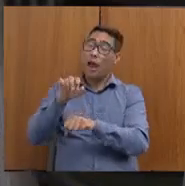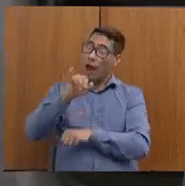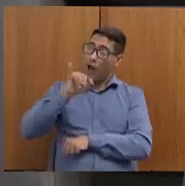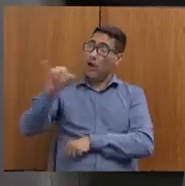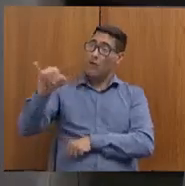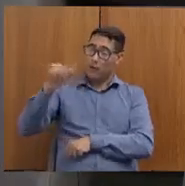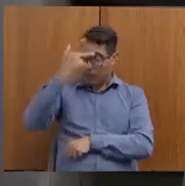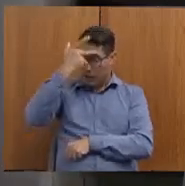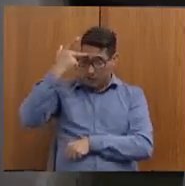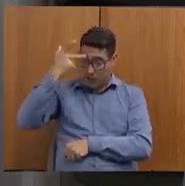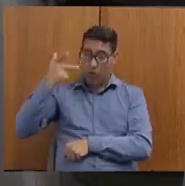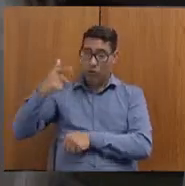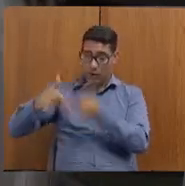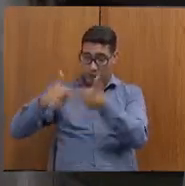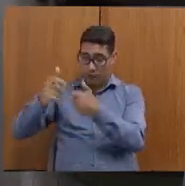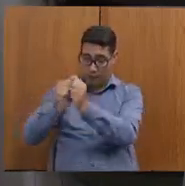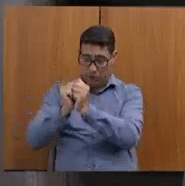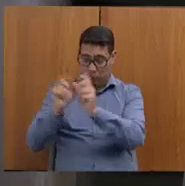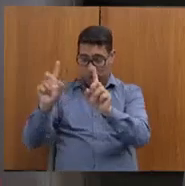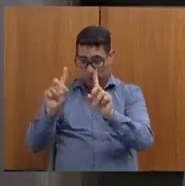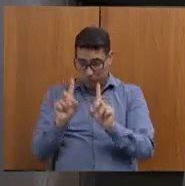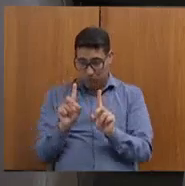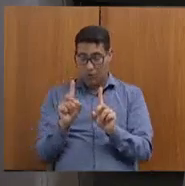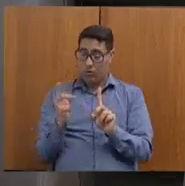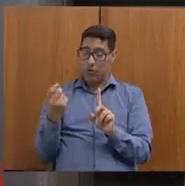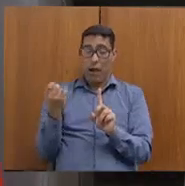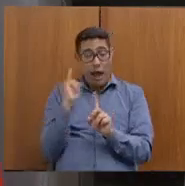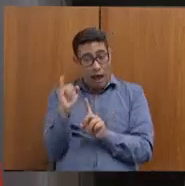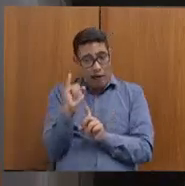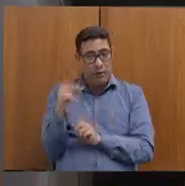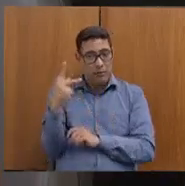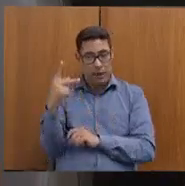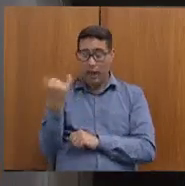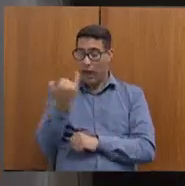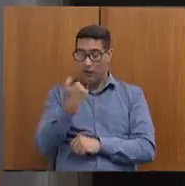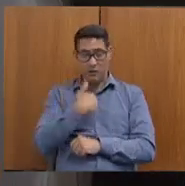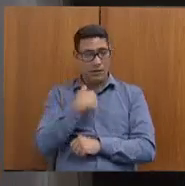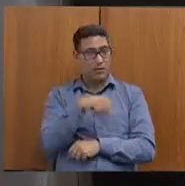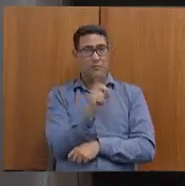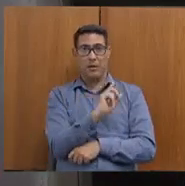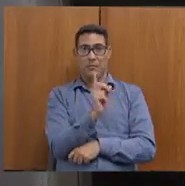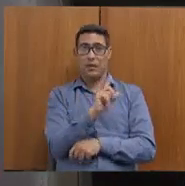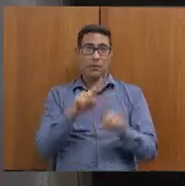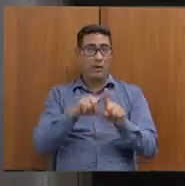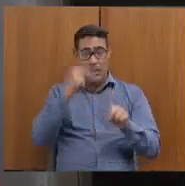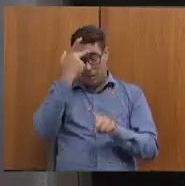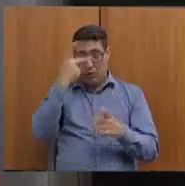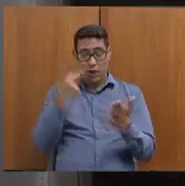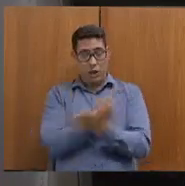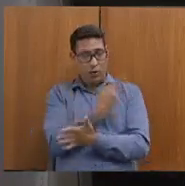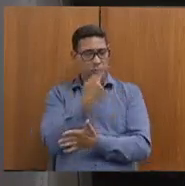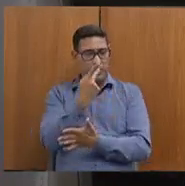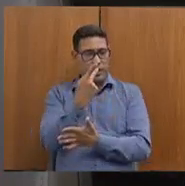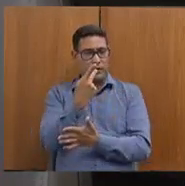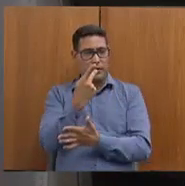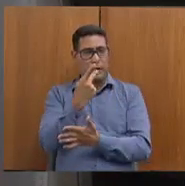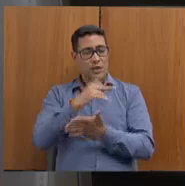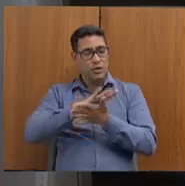Quer dizer, essa é uma questão que não só quem vive o dia a dia do racismo no Brasil, mas quem acompanha de perto situações como essa. Então,